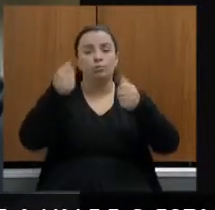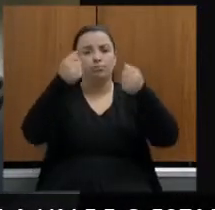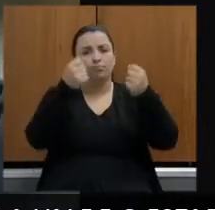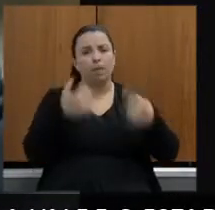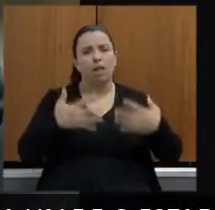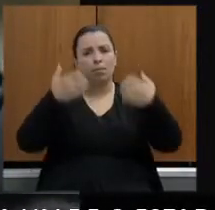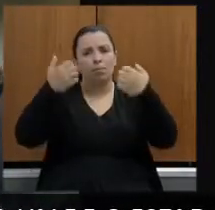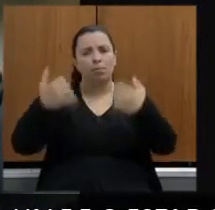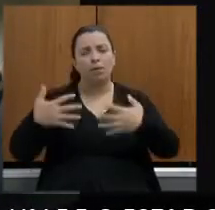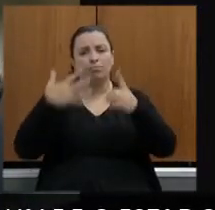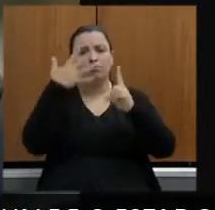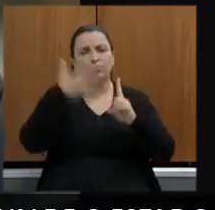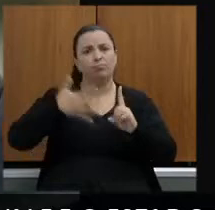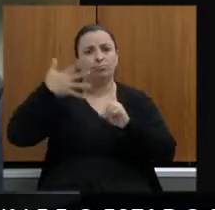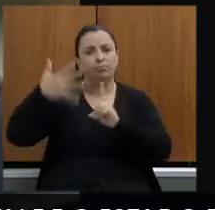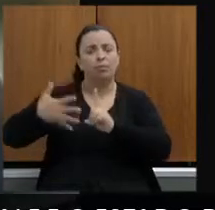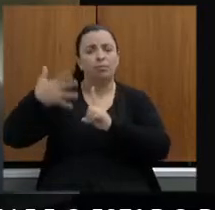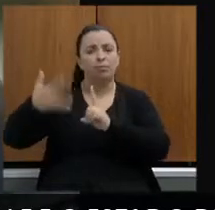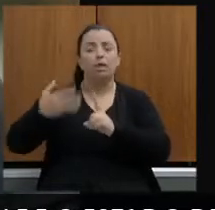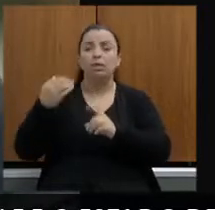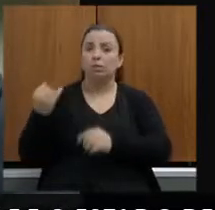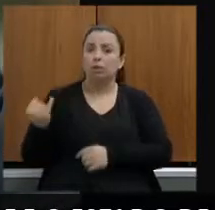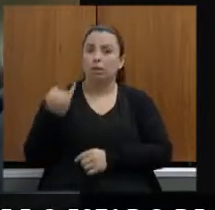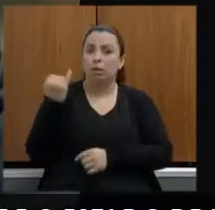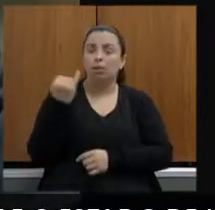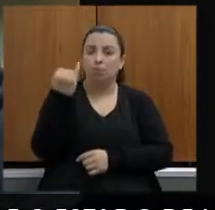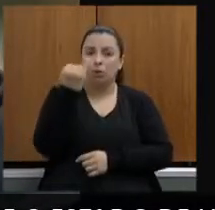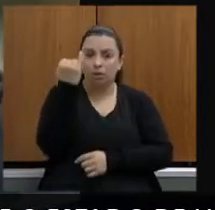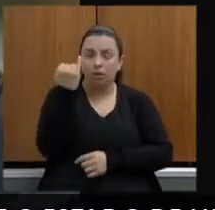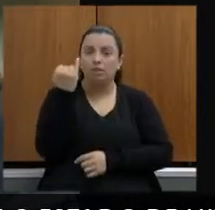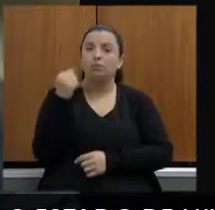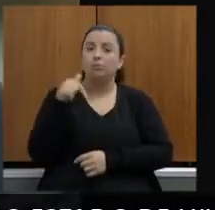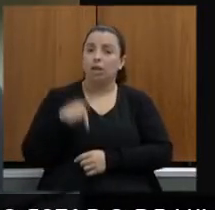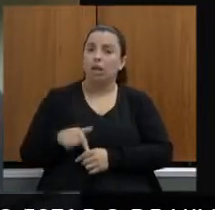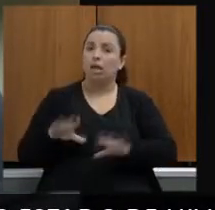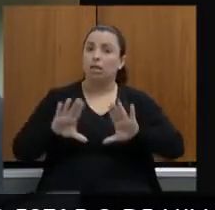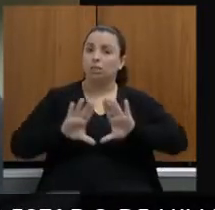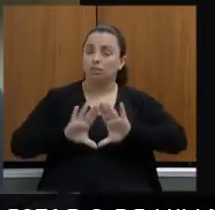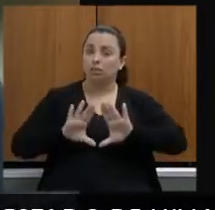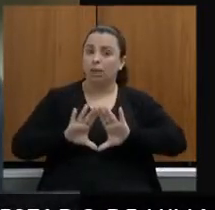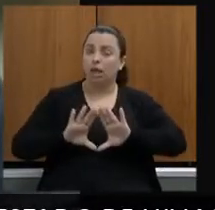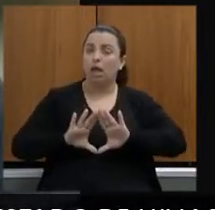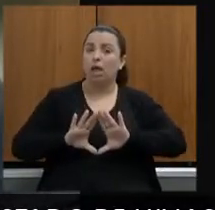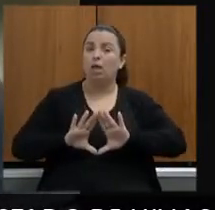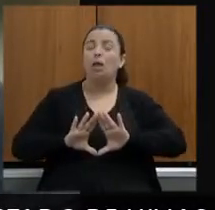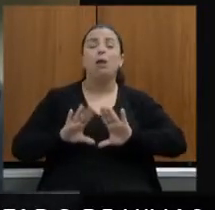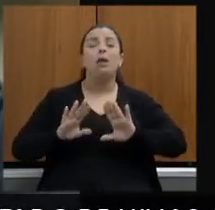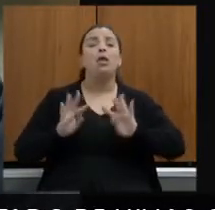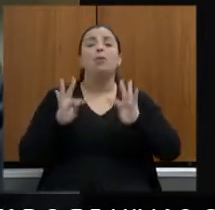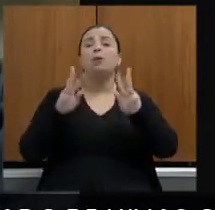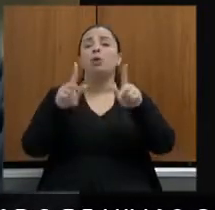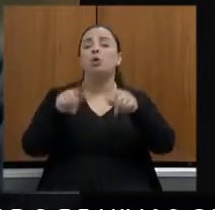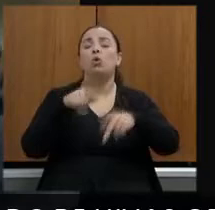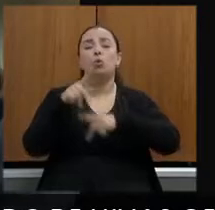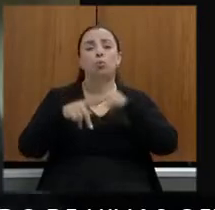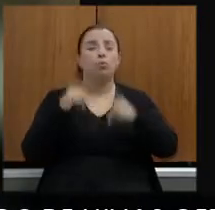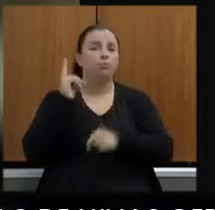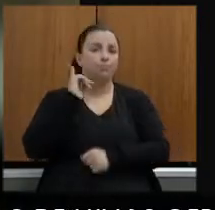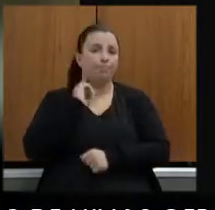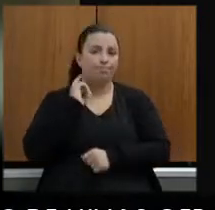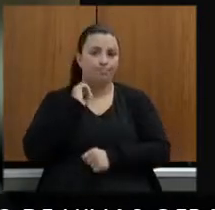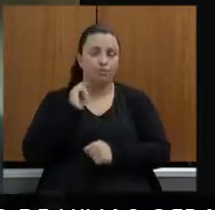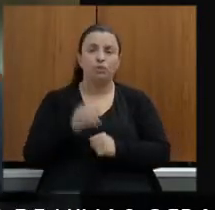muito pertinentes muito importantes não só para esta casa mas para toda a população de Minas Gerais eu gostaria